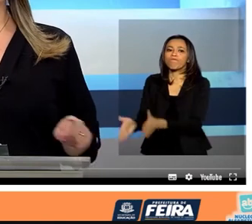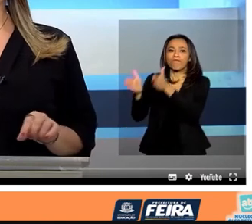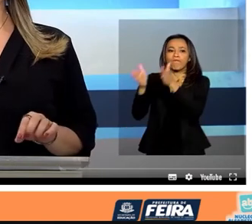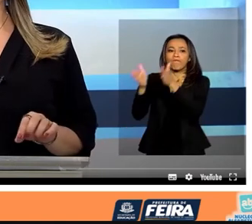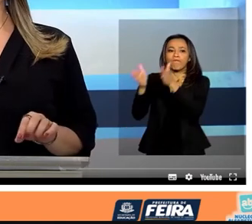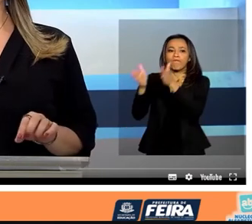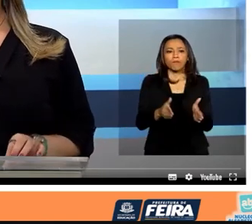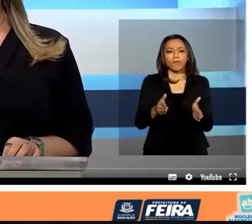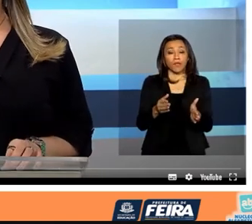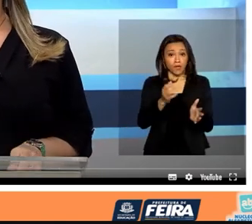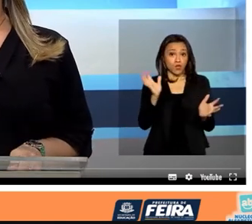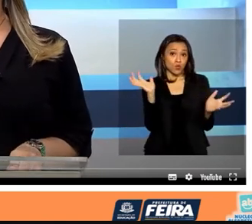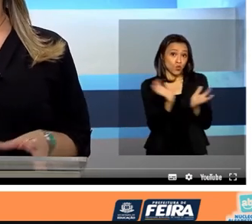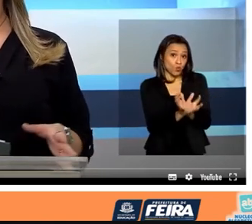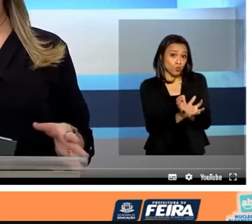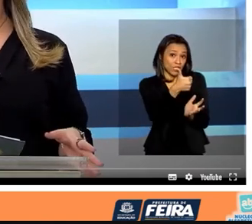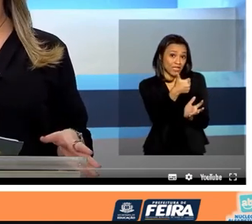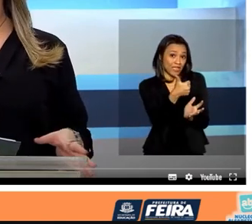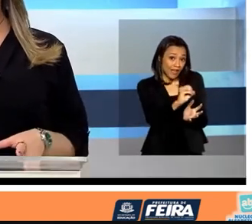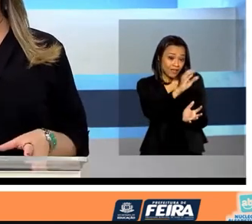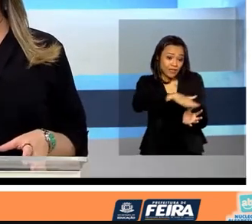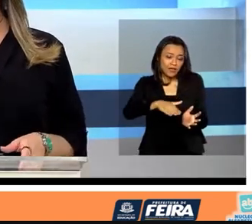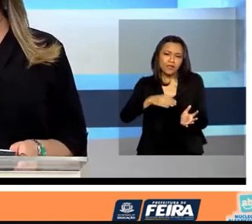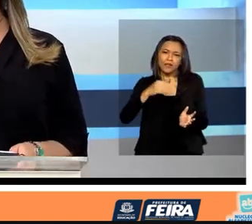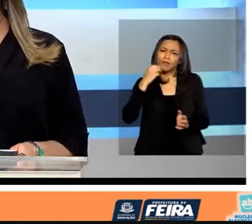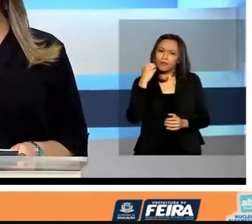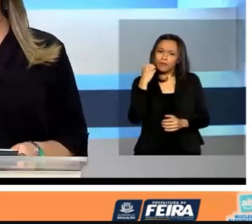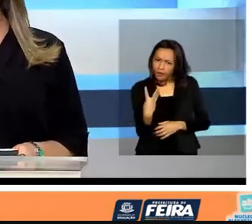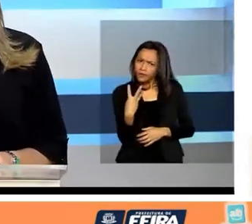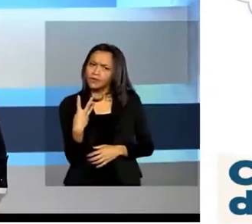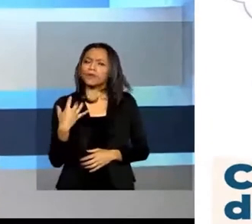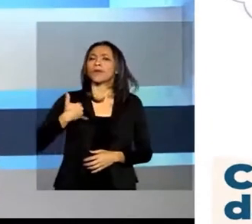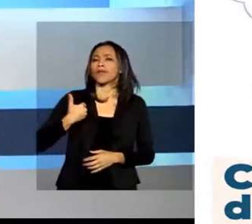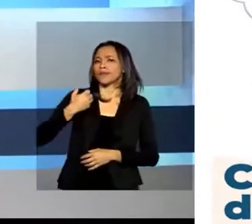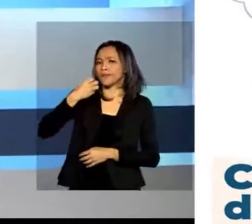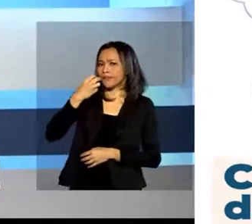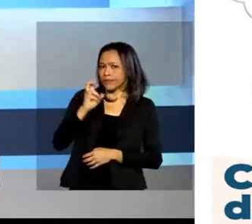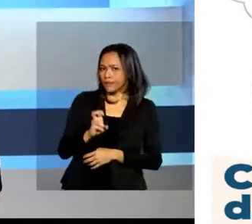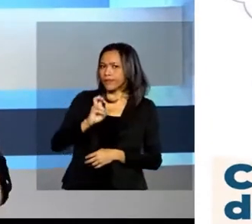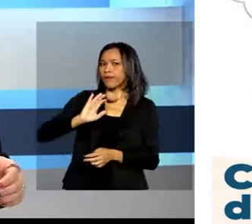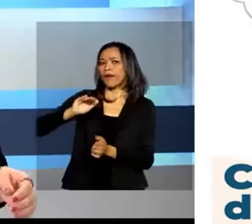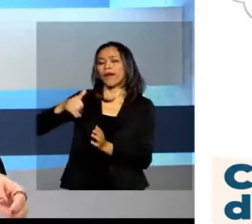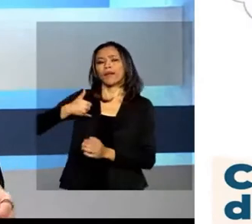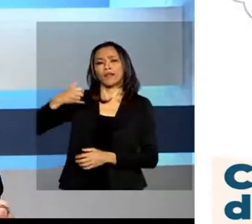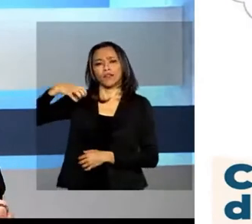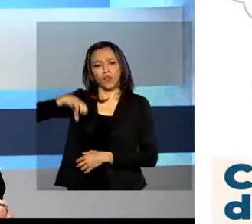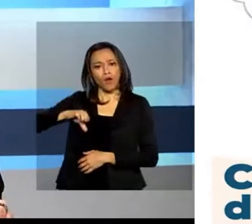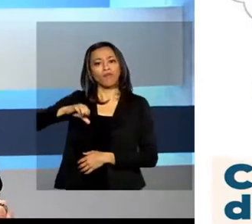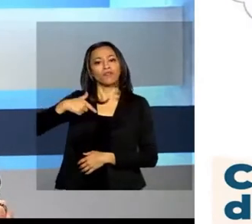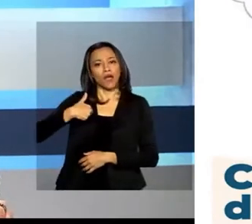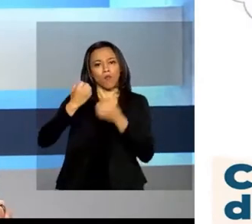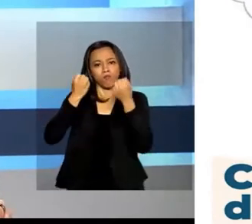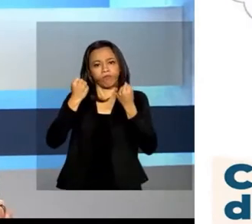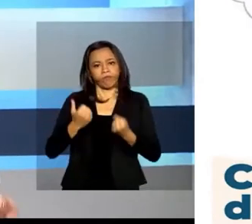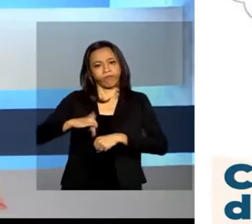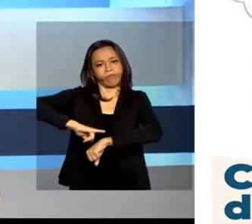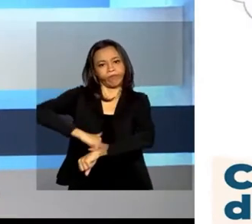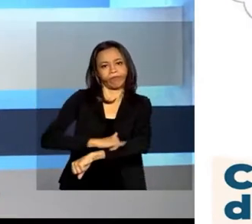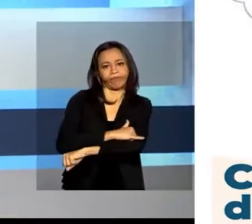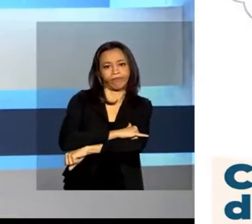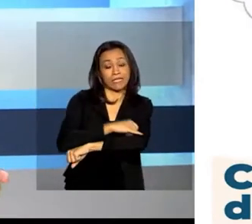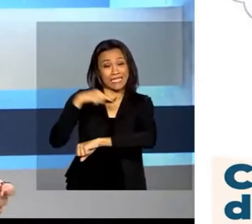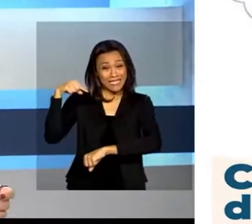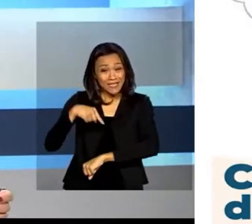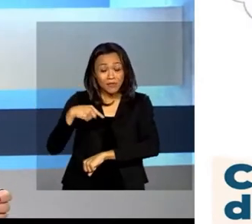Três em cada dez crianças, entre cinco e nove anos, estão acima do peso. De acordo com o Ministério da Saúde, a obesidade